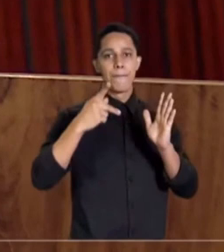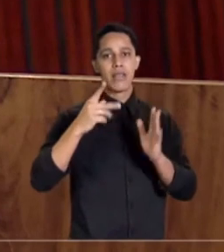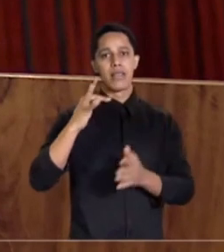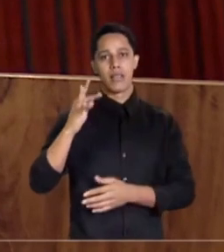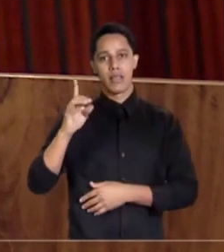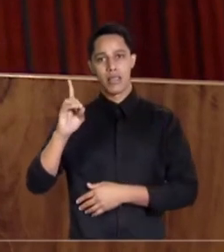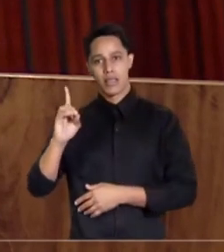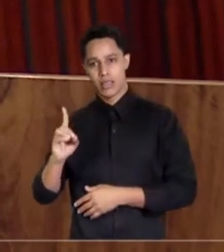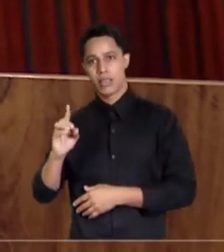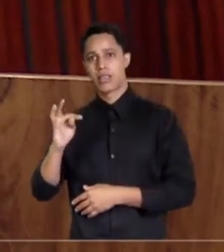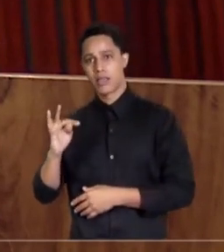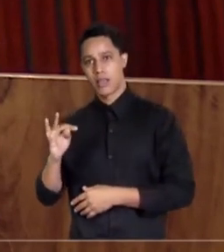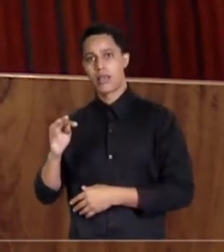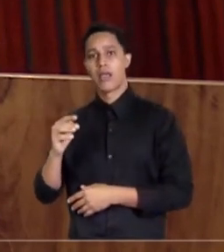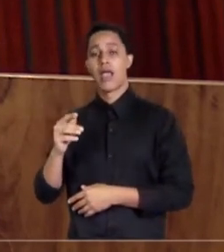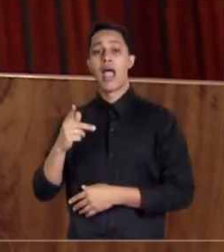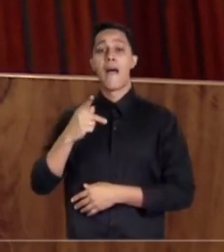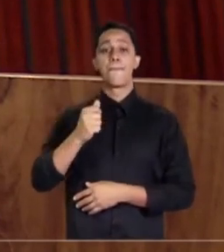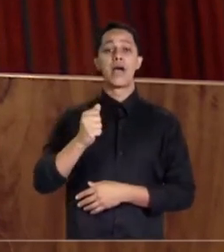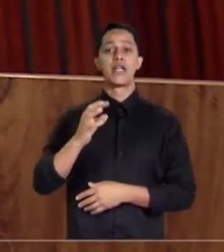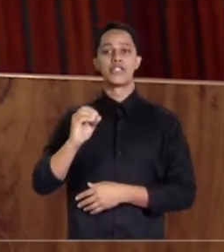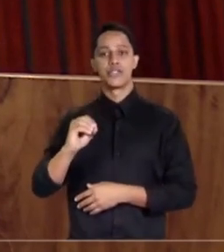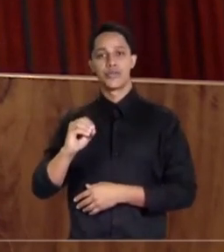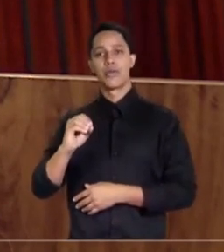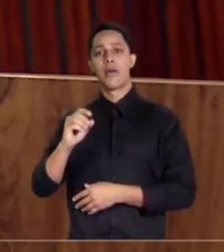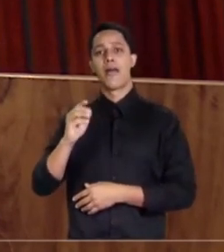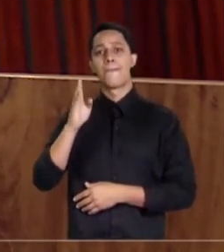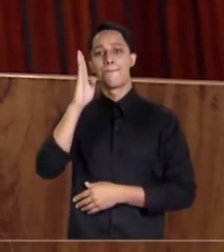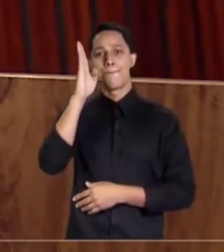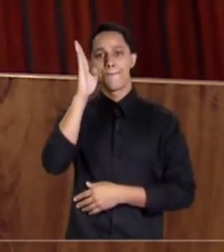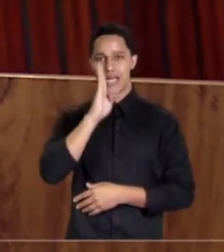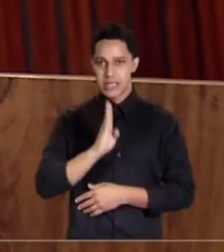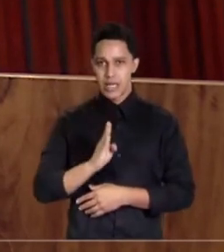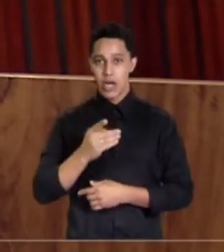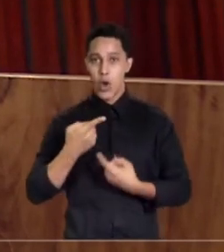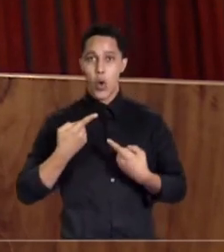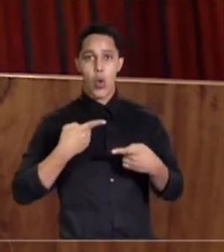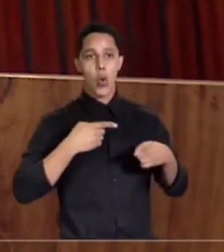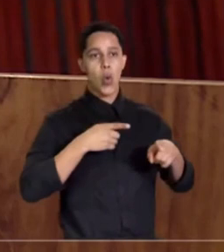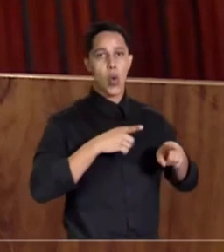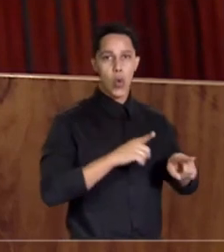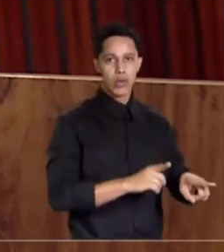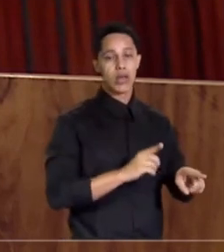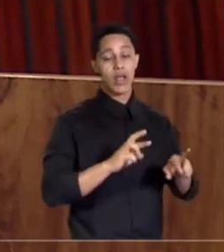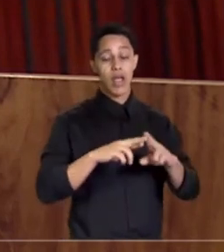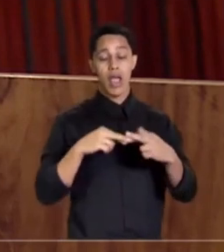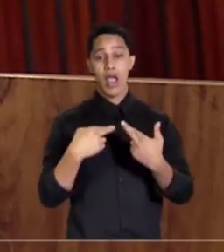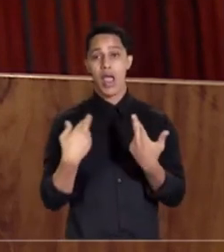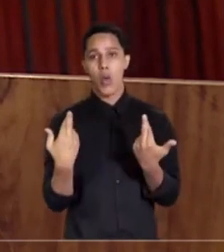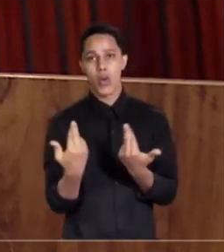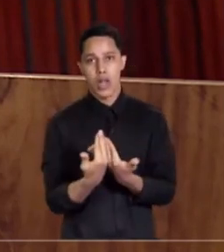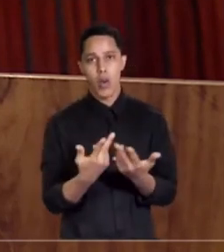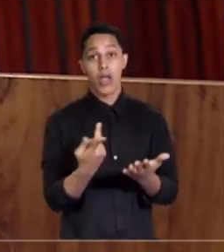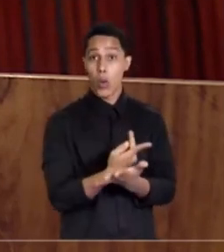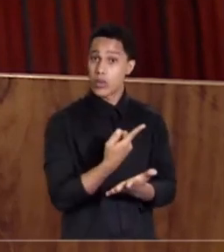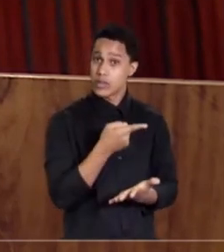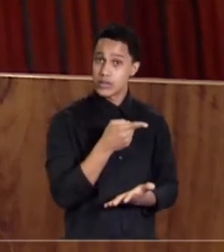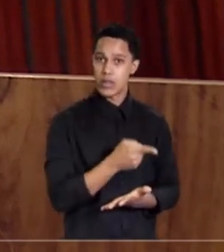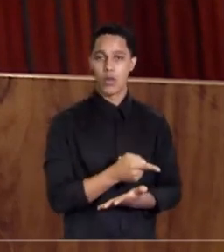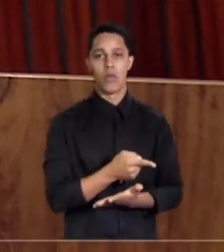Brasileiro, contra a ocorrência de uma reunião que